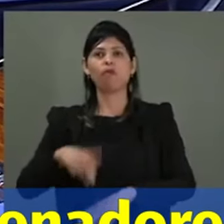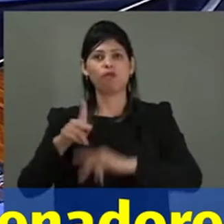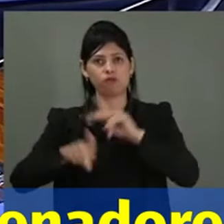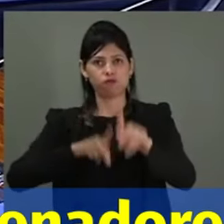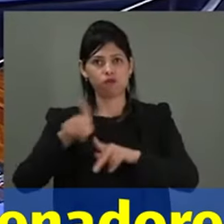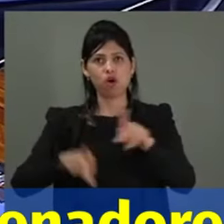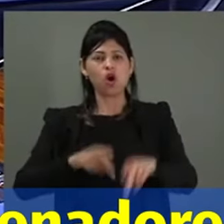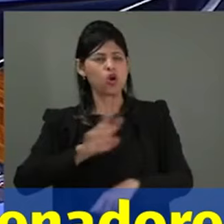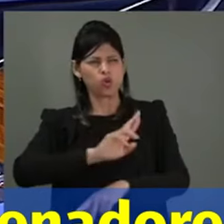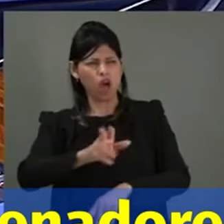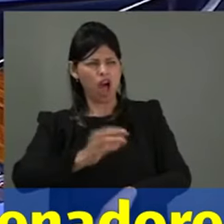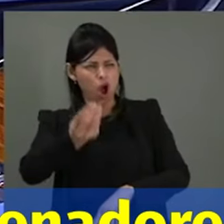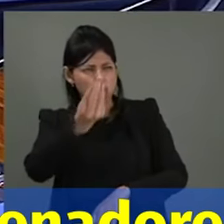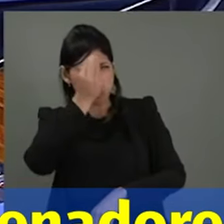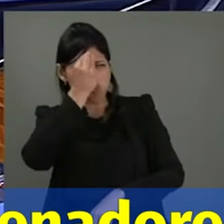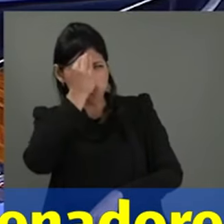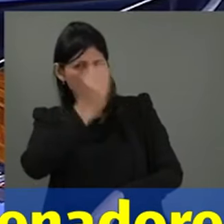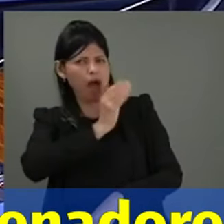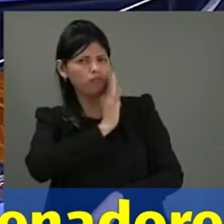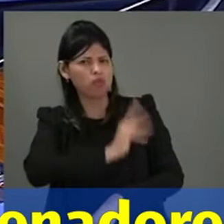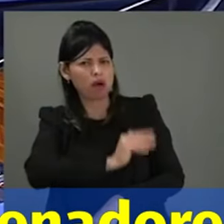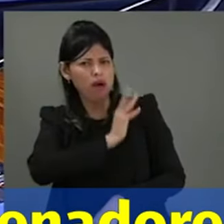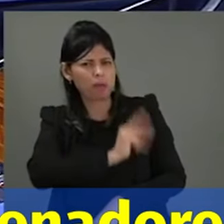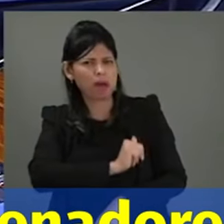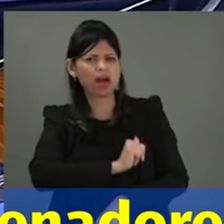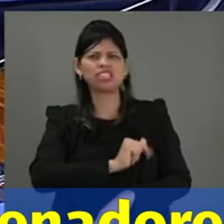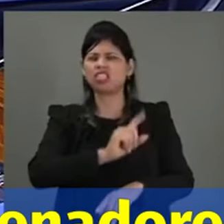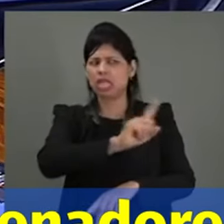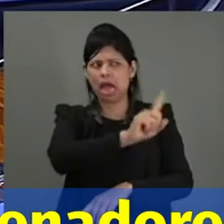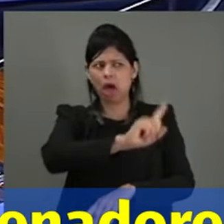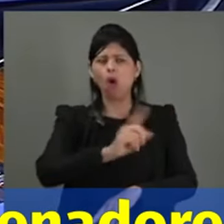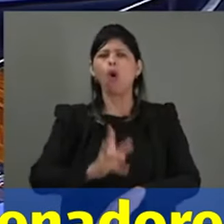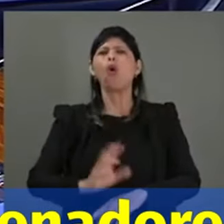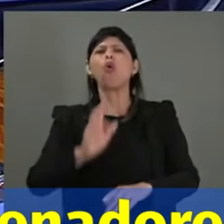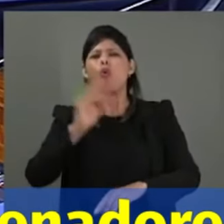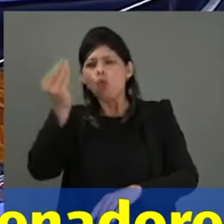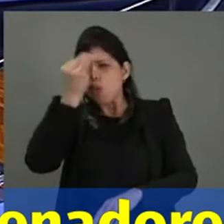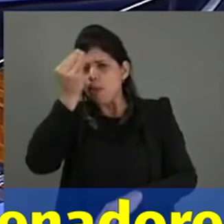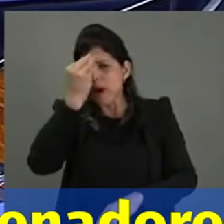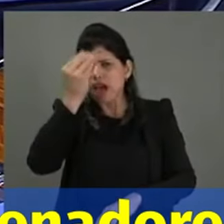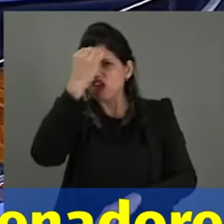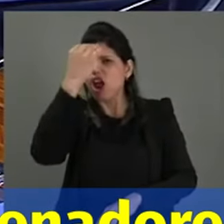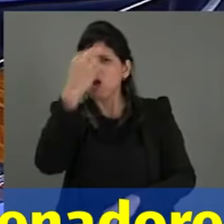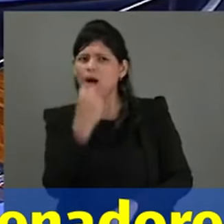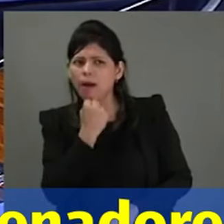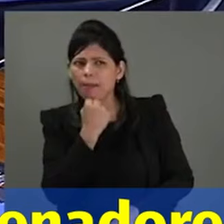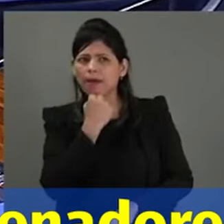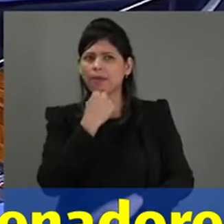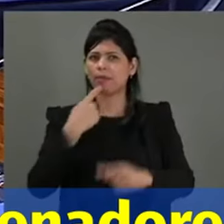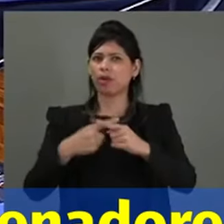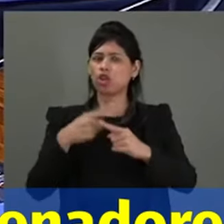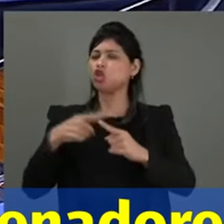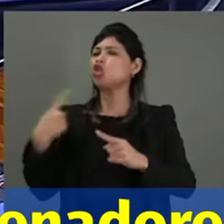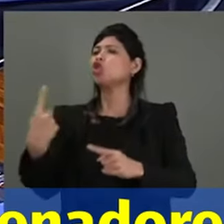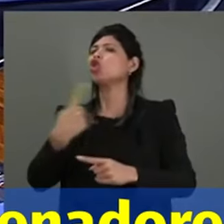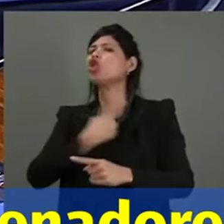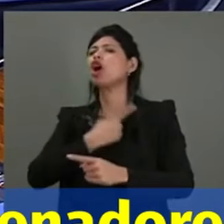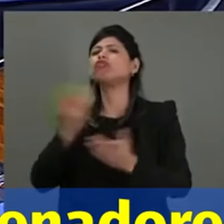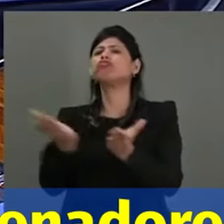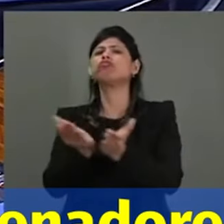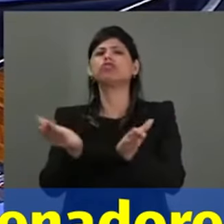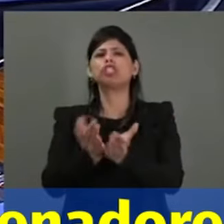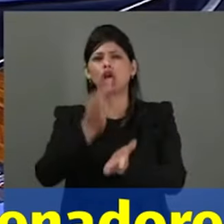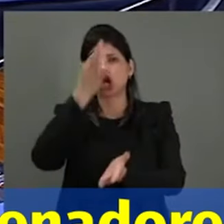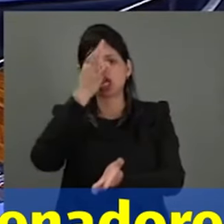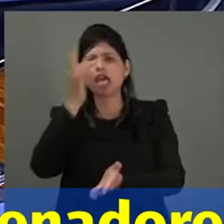terrorista. Israel quer o terrorista, porque os terroristas já foram achados até aqui no Brasil. Nós cristãos, e aqueles